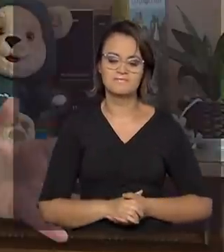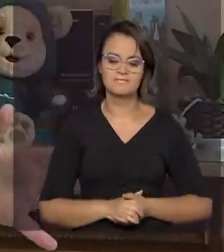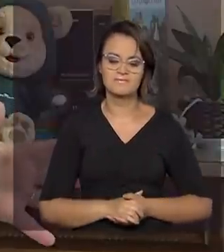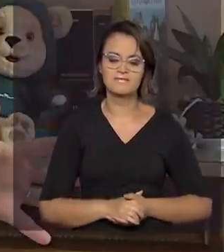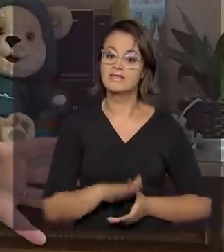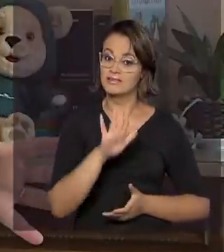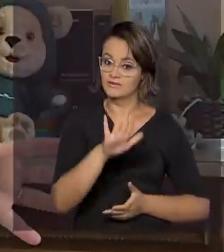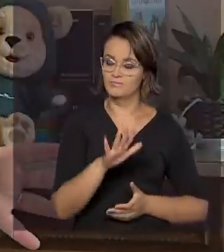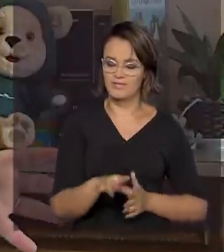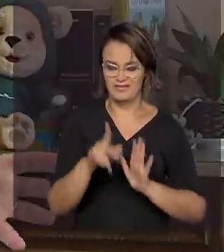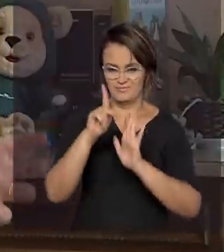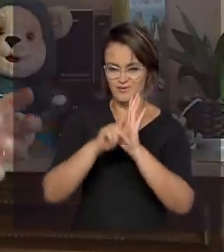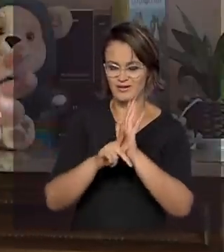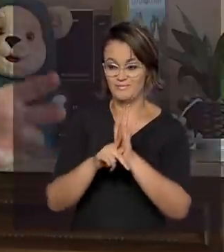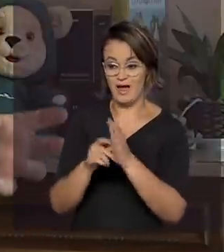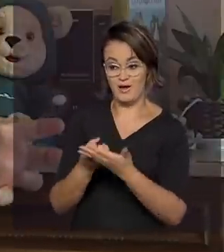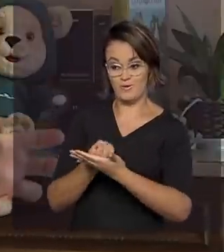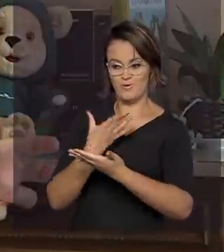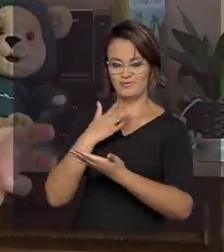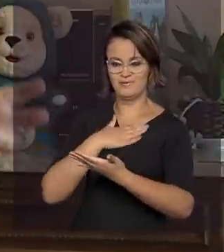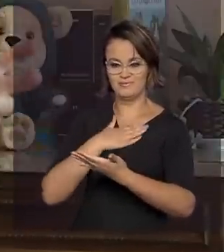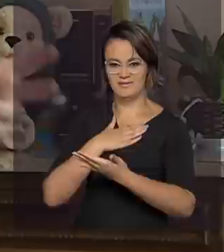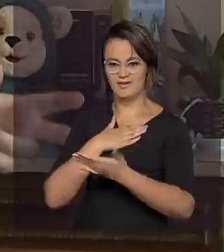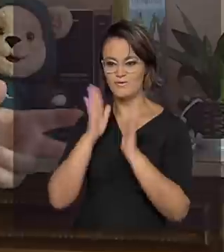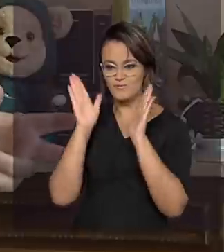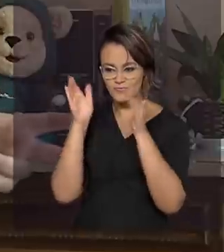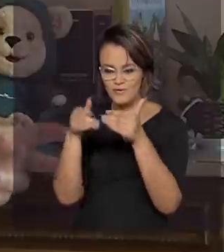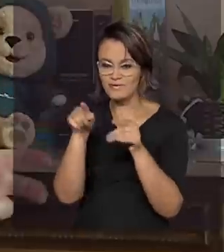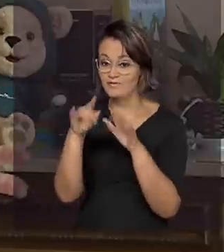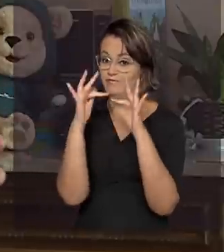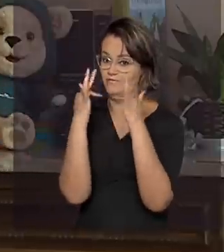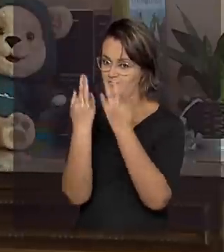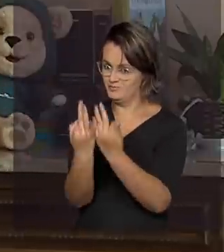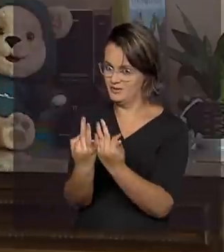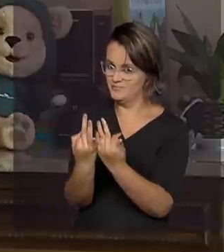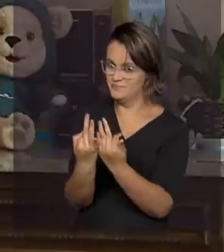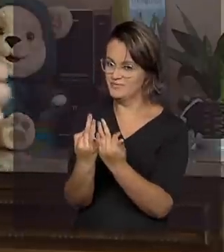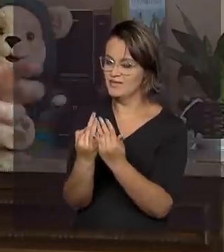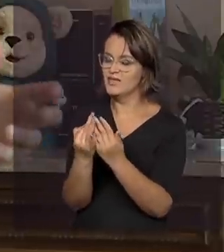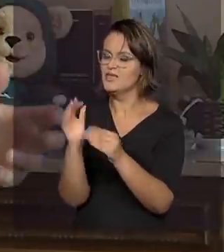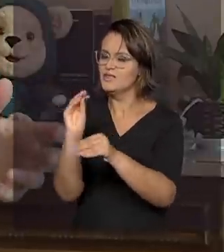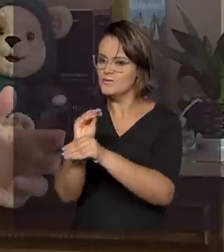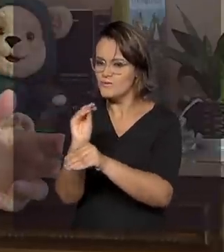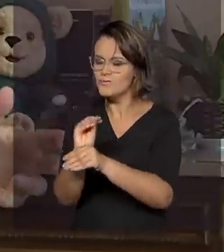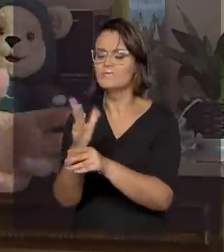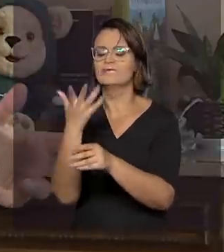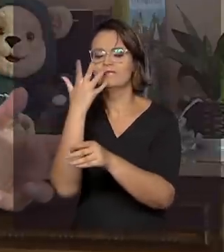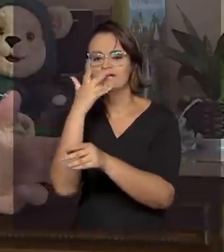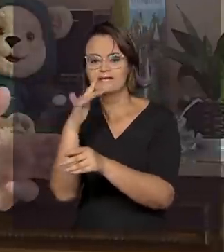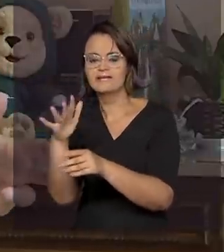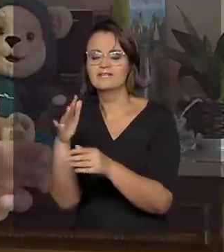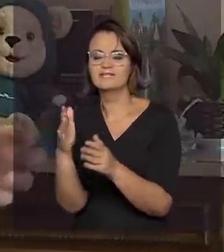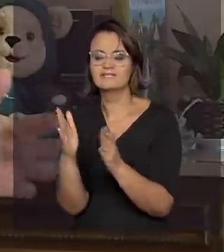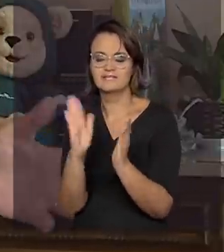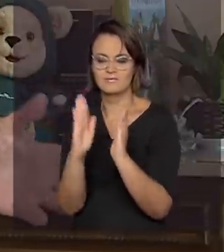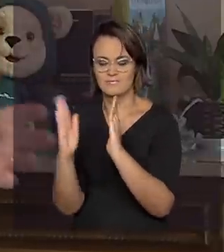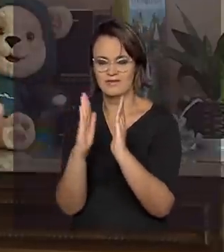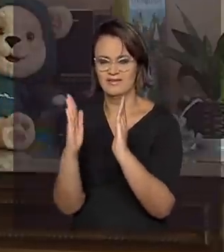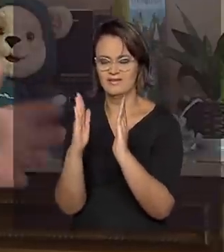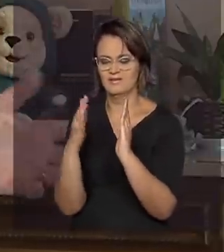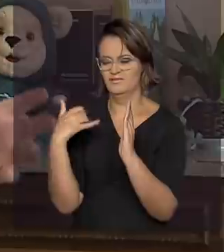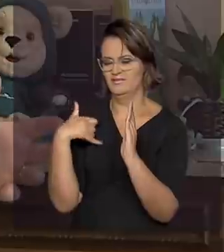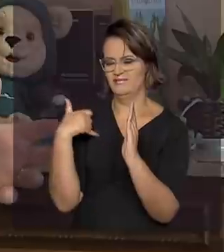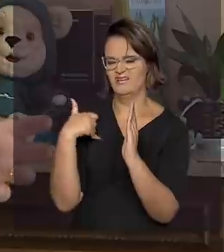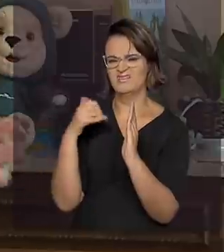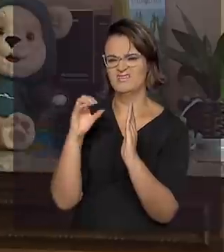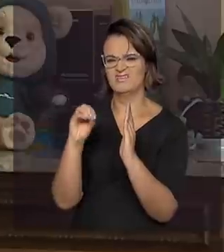O programa Conta Pra Mim tem como público-alvo as famílias que cuidam de crianças que estão na primeira infância, entre 0